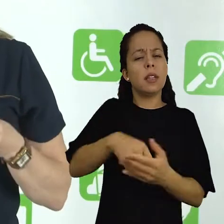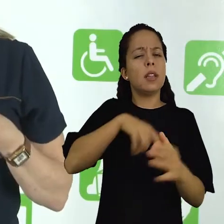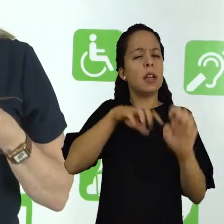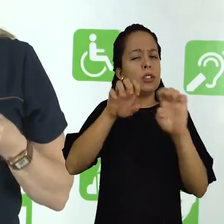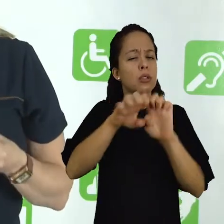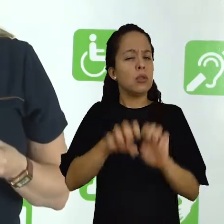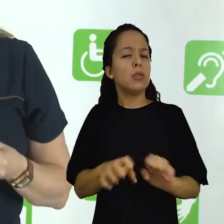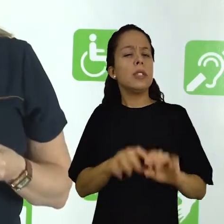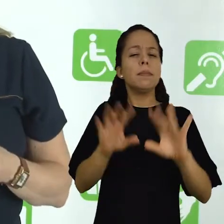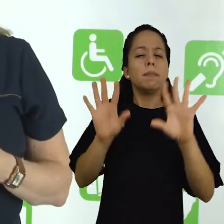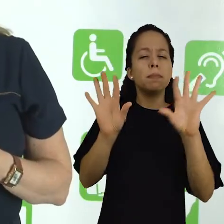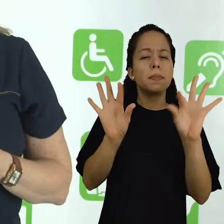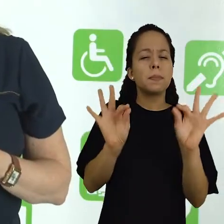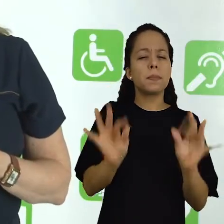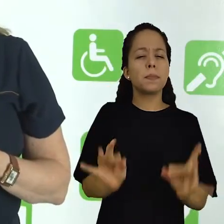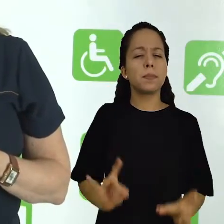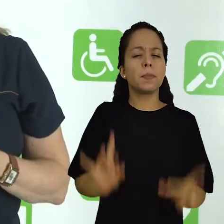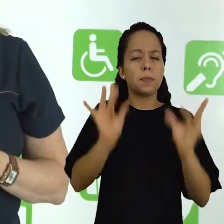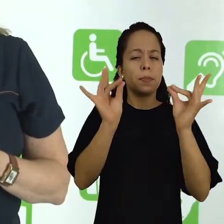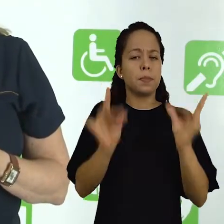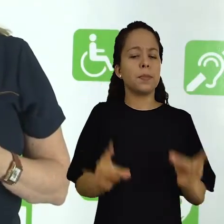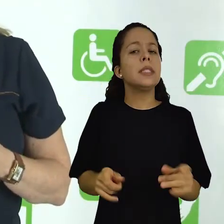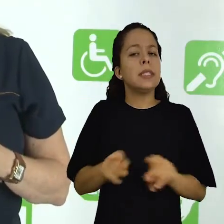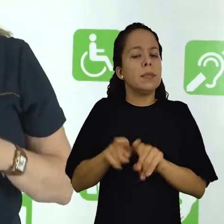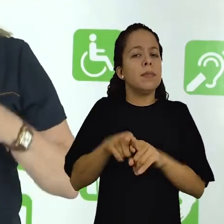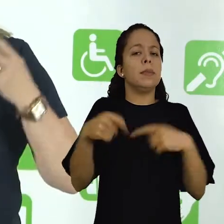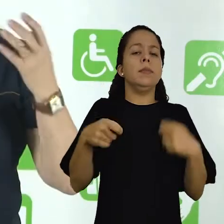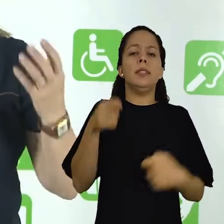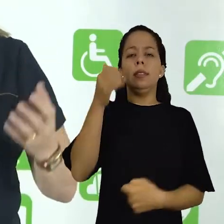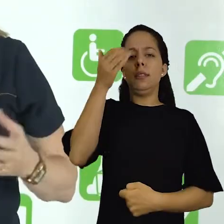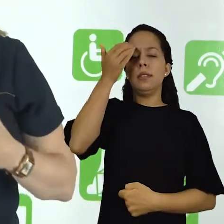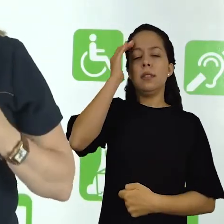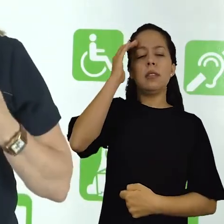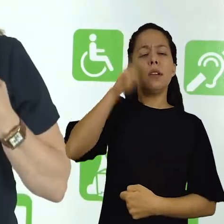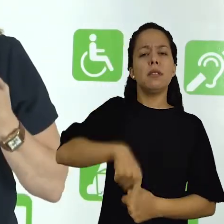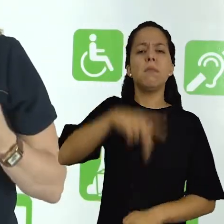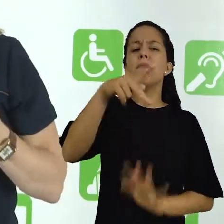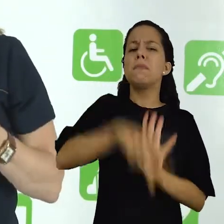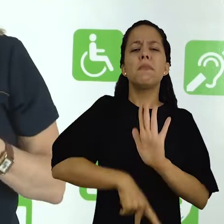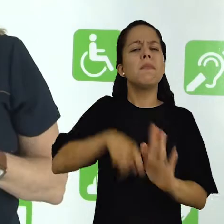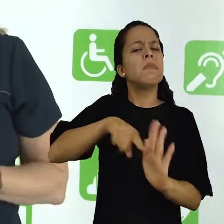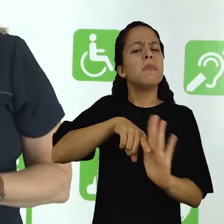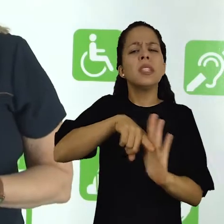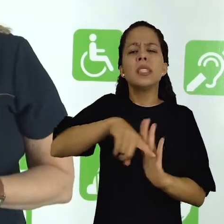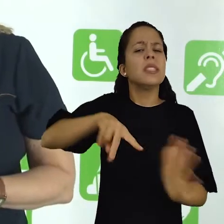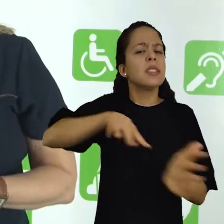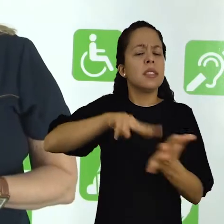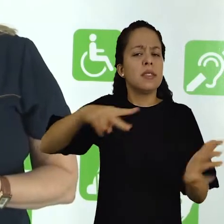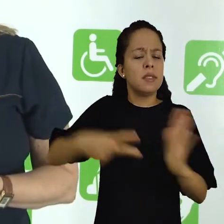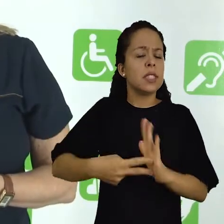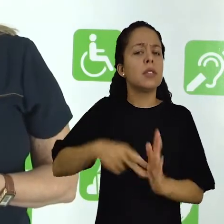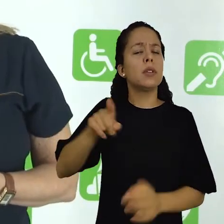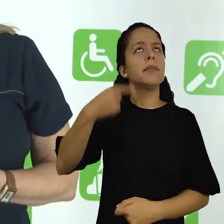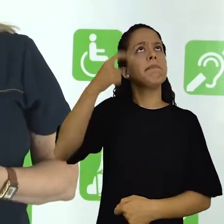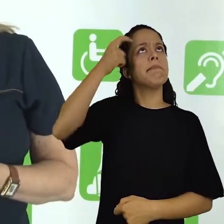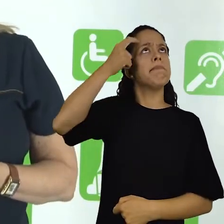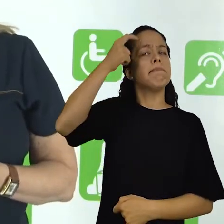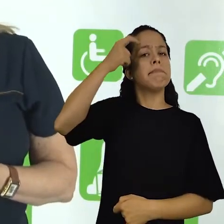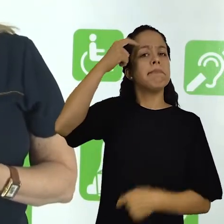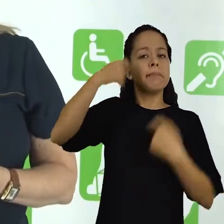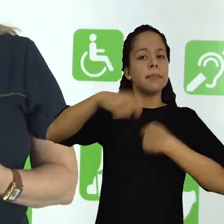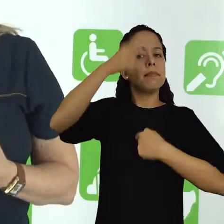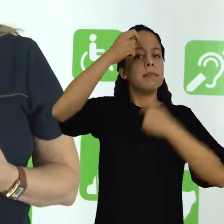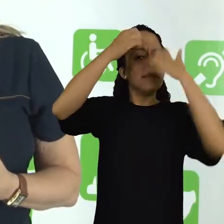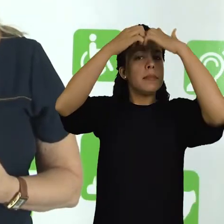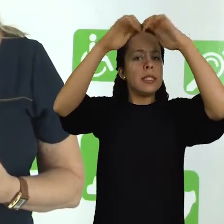com a estruturação, o entendimento do que é esse projeto de pesquisa, nós